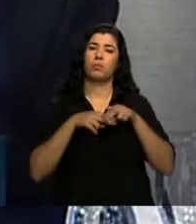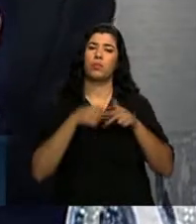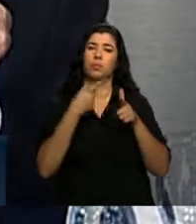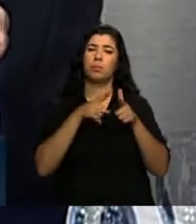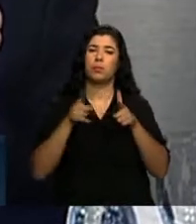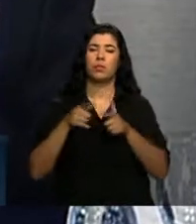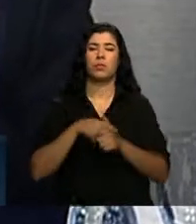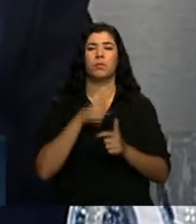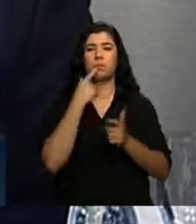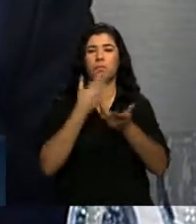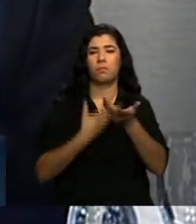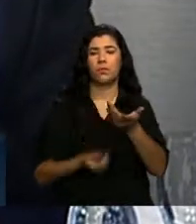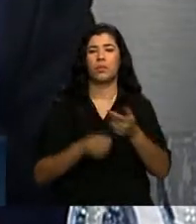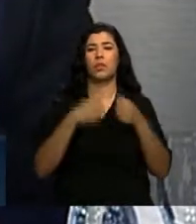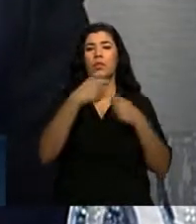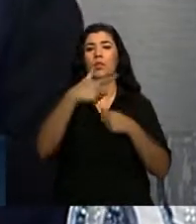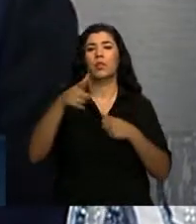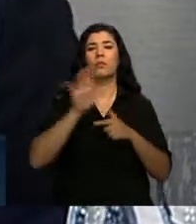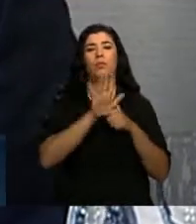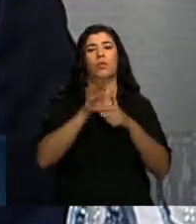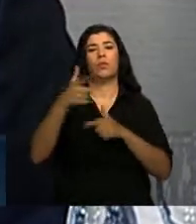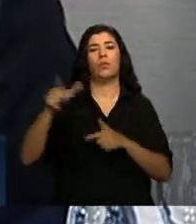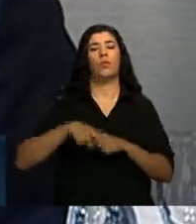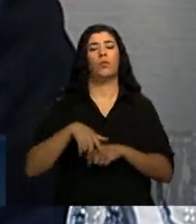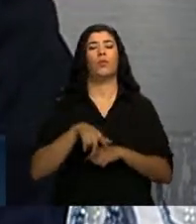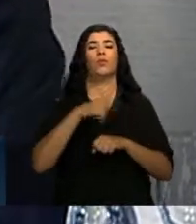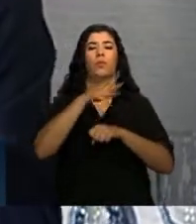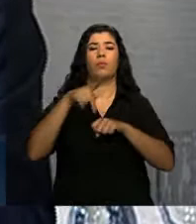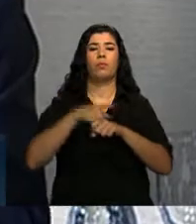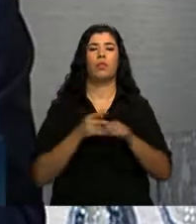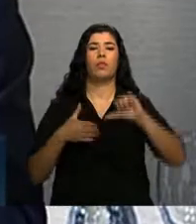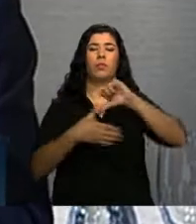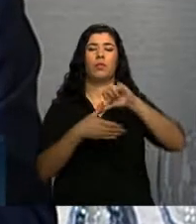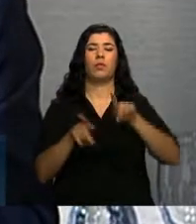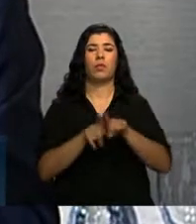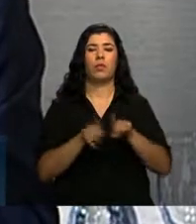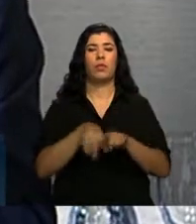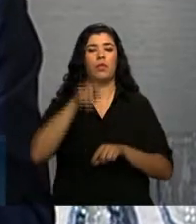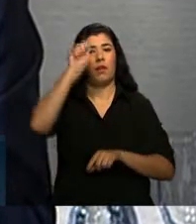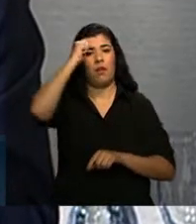cooperações internacionais para outros países da América do Sul e da África.